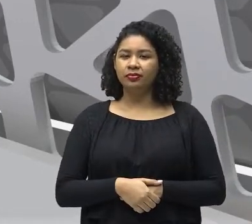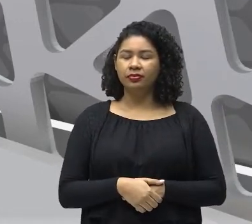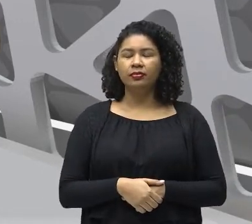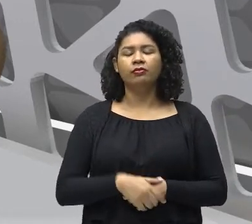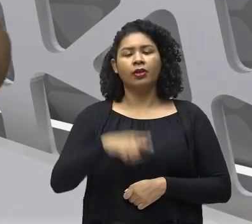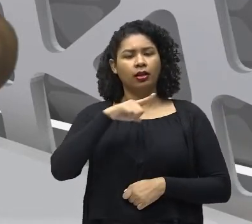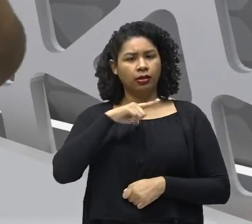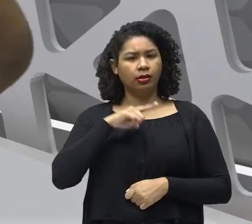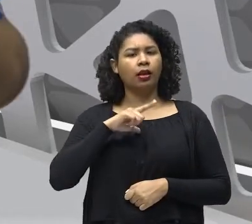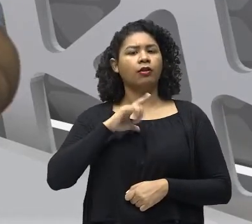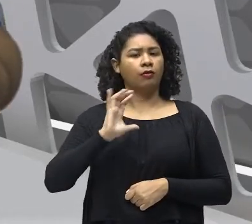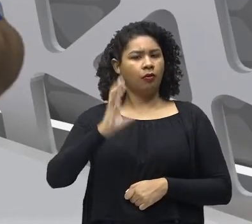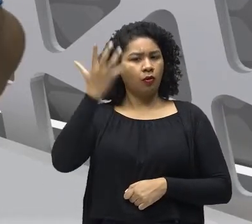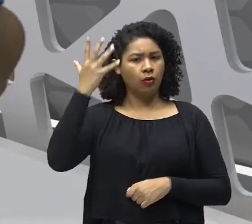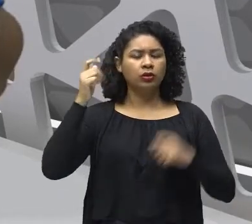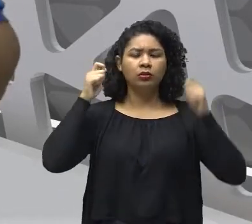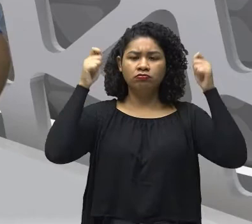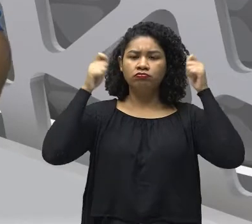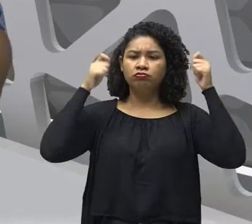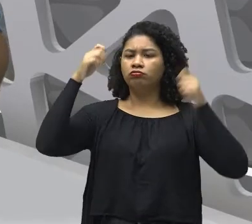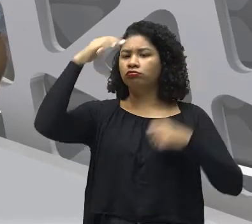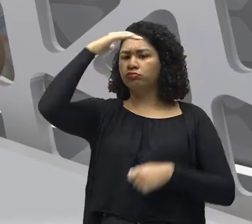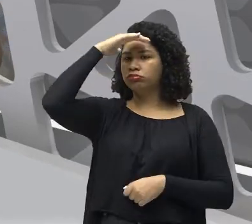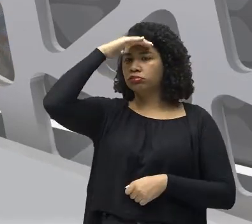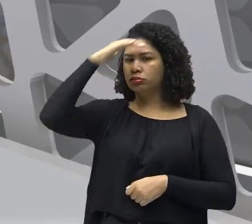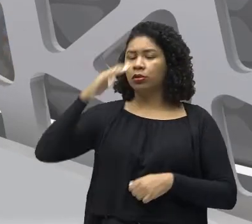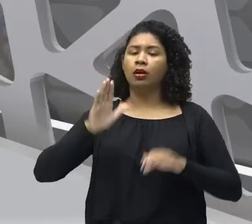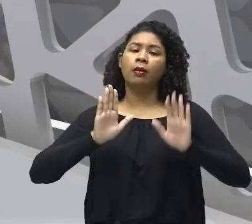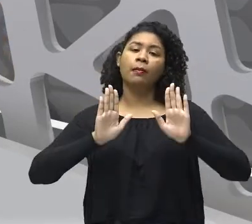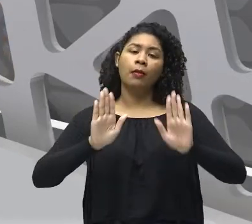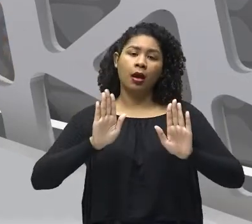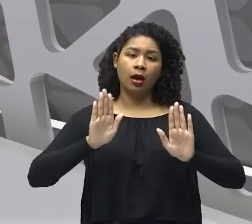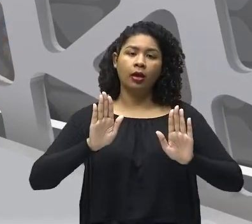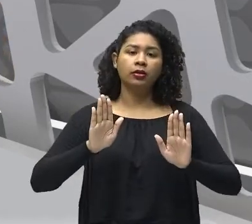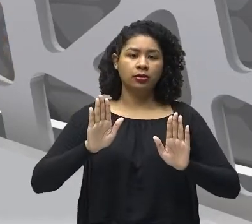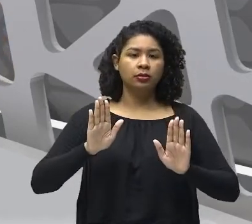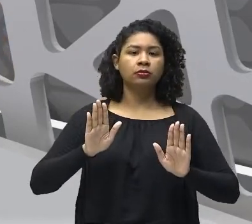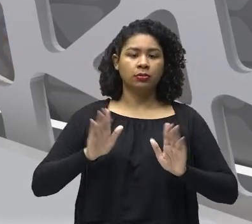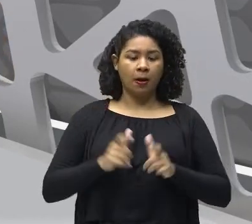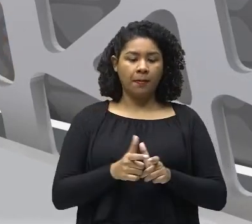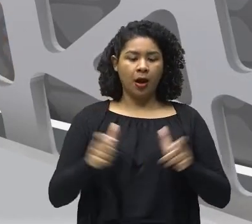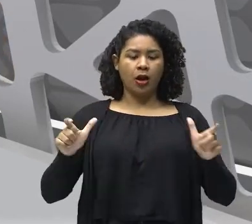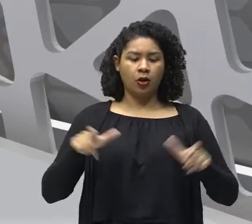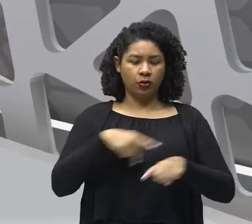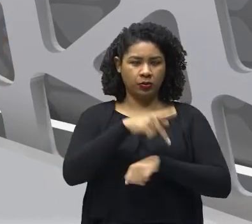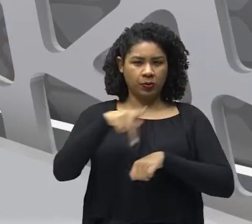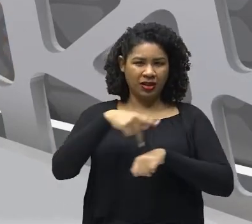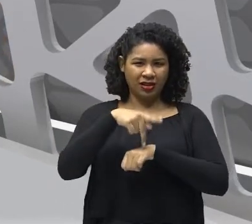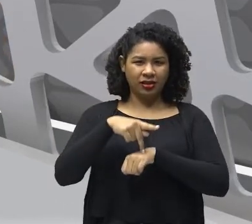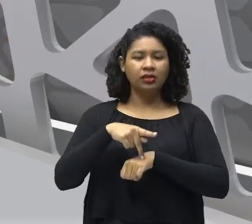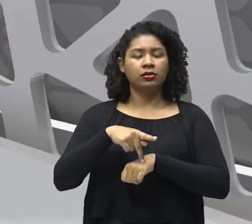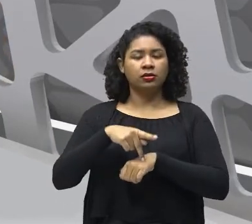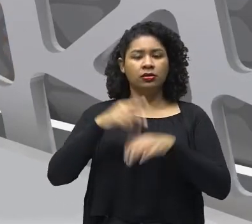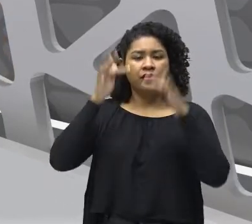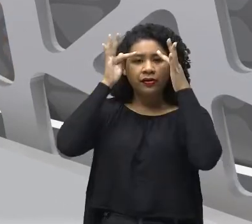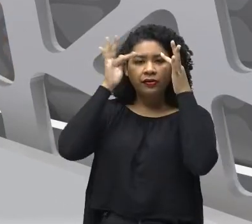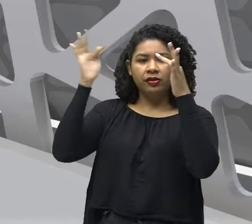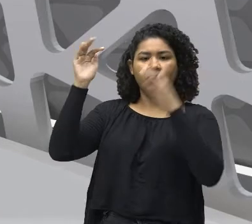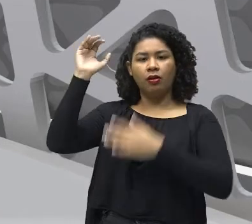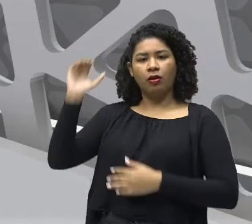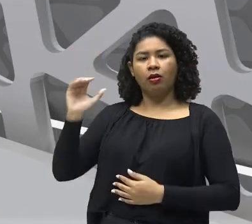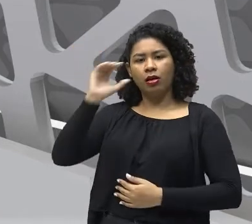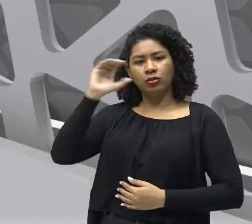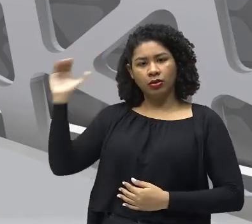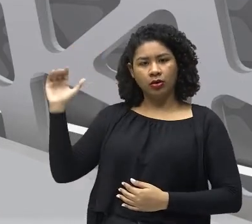a maior parte dos países europeus naquele momento Continuava sendo fiel à igreja católica, Como, por exemplo, Portugal e Espanha Eram